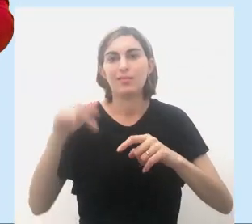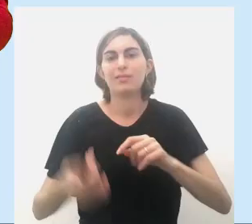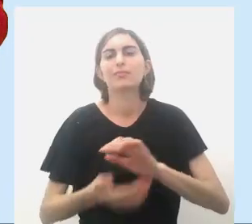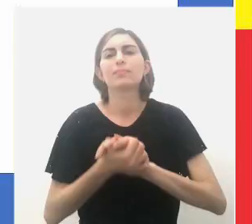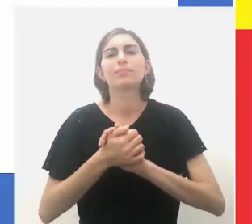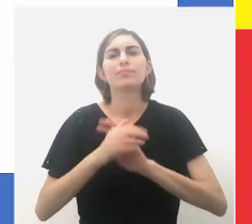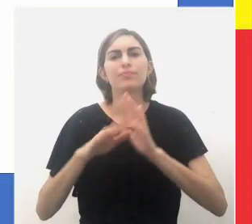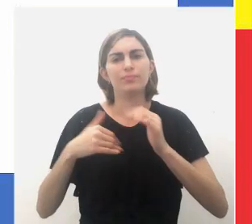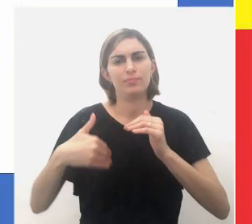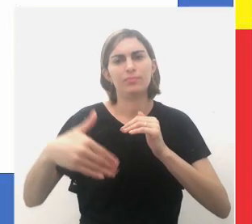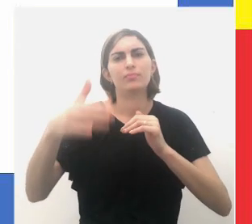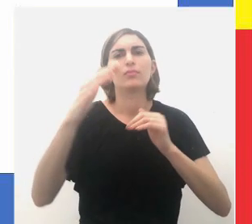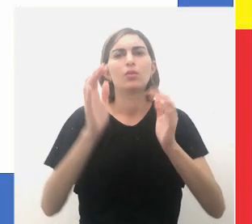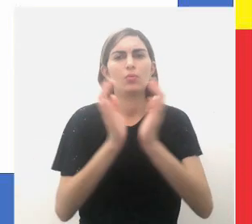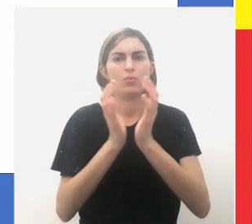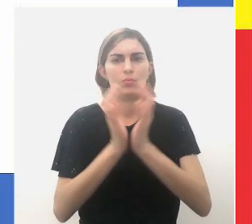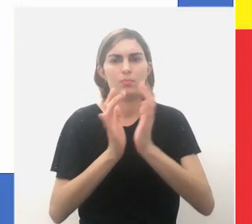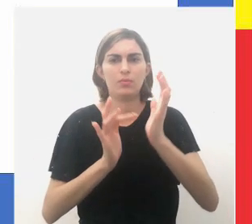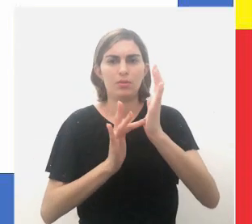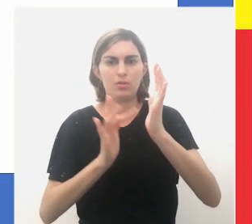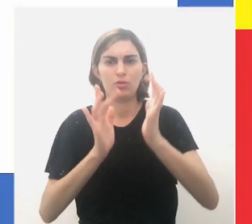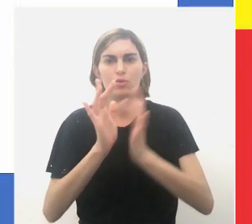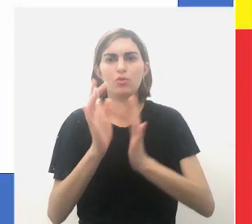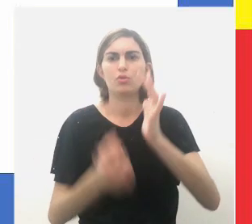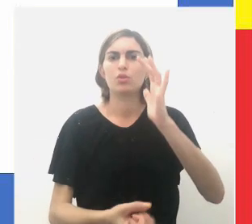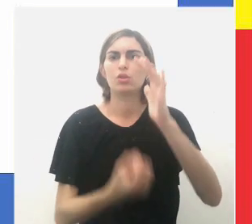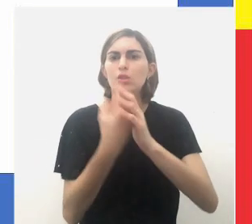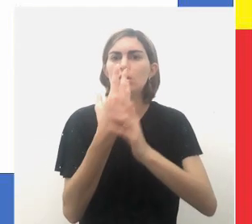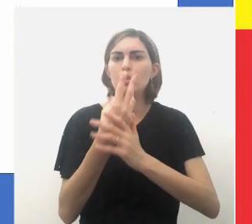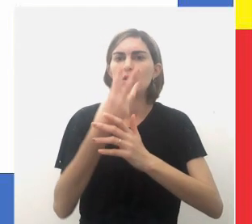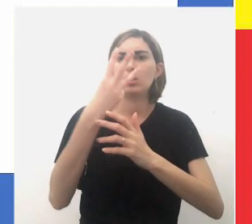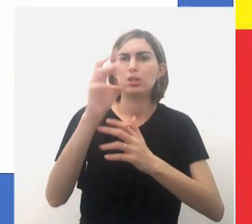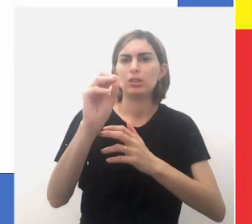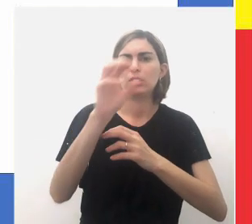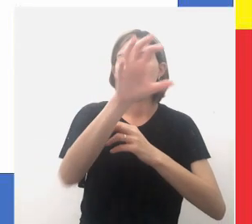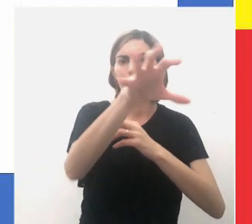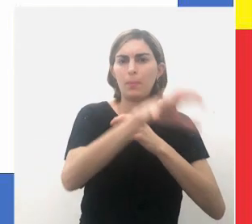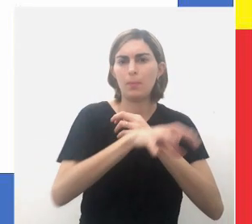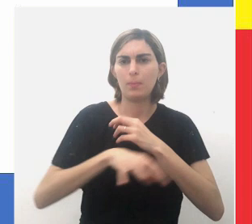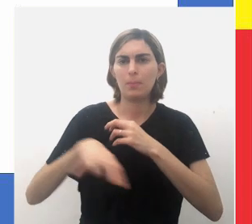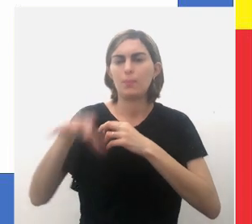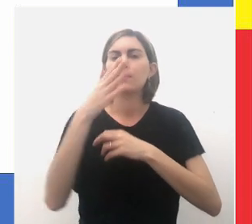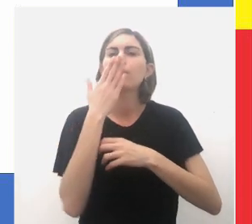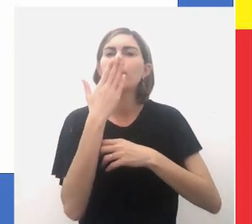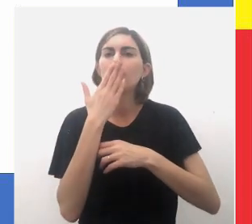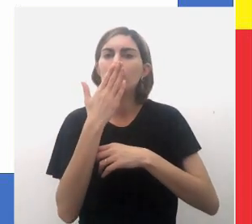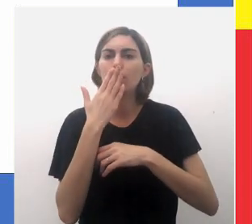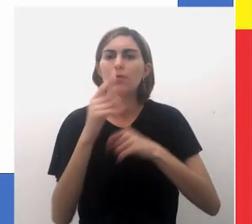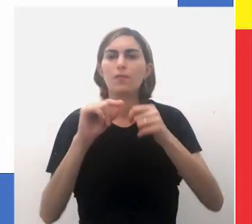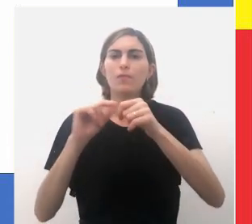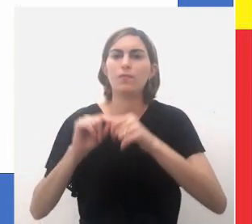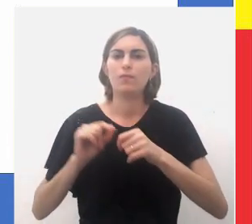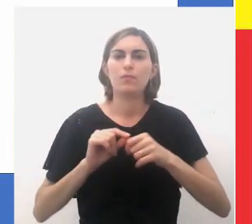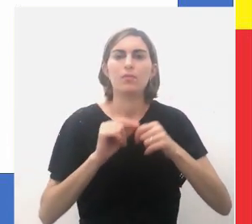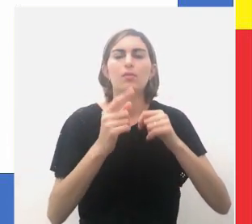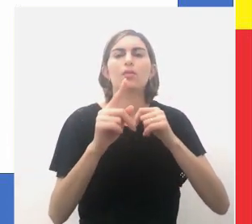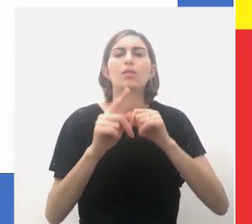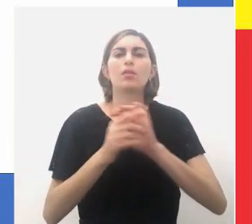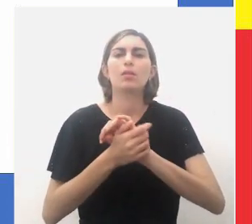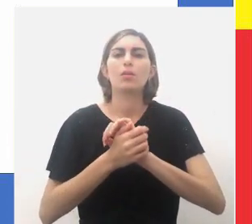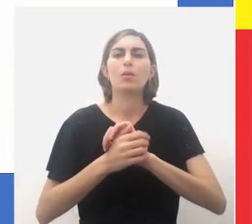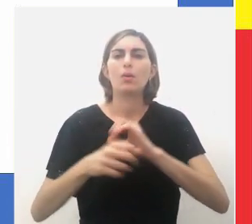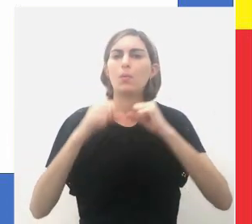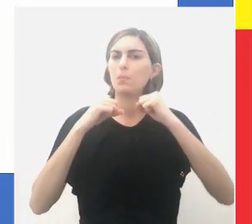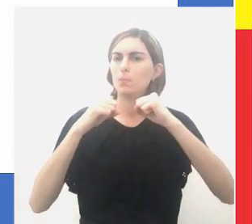A Companhia de Jesus criou 30 povoados, cuja produção é específica,